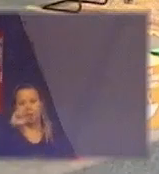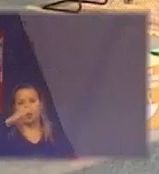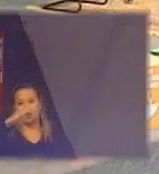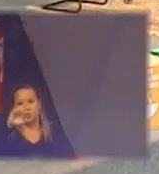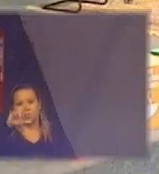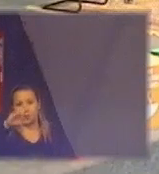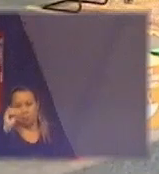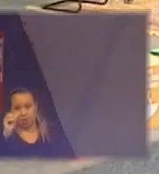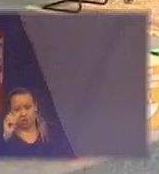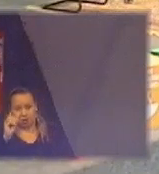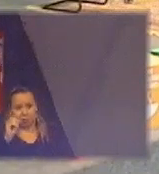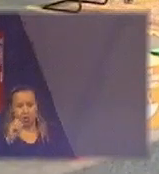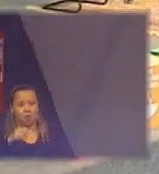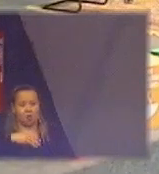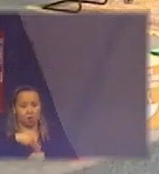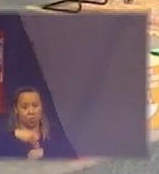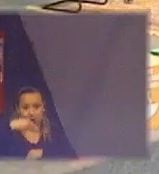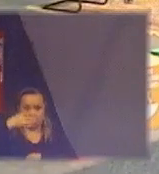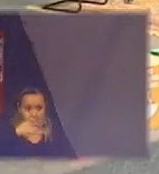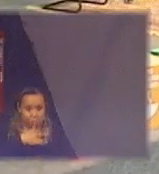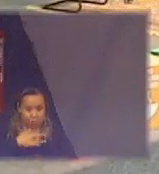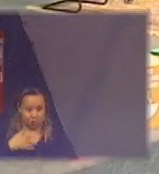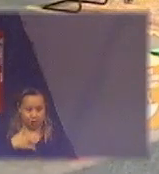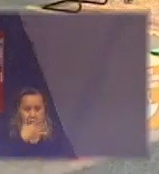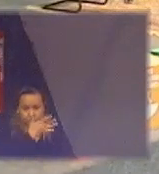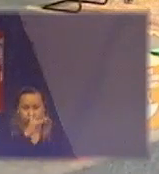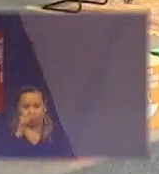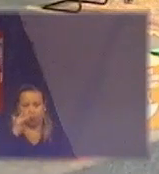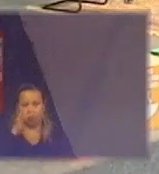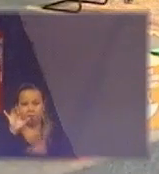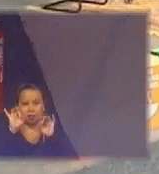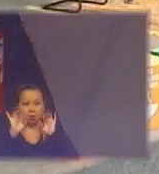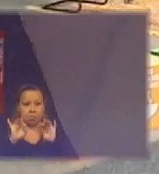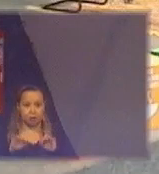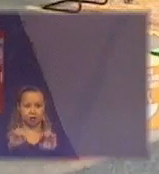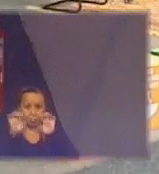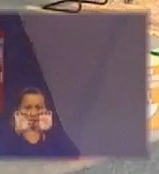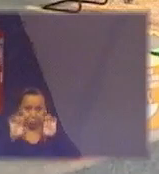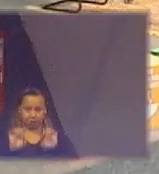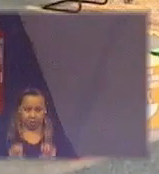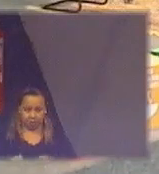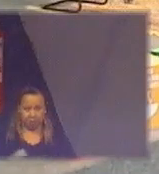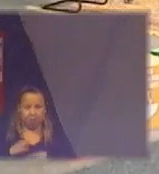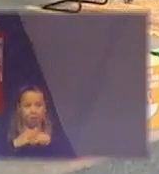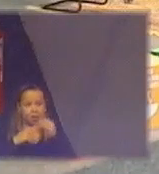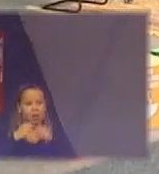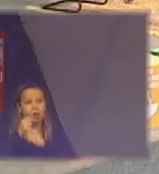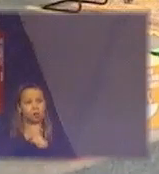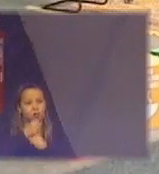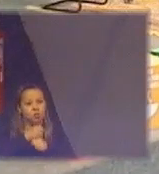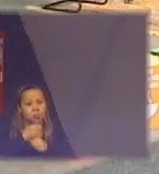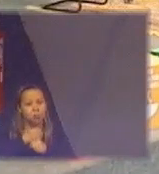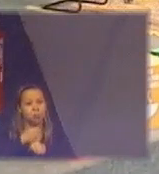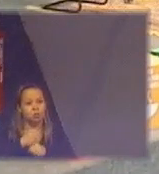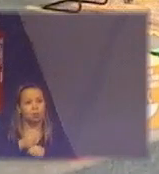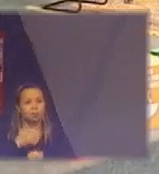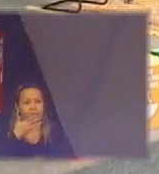Alencar, que é mestre em saúde e ambiente, especialista em sistemas construtivos de edificação.